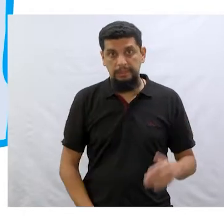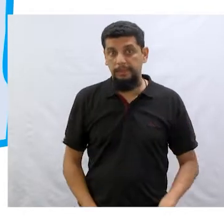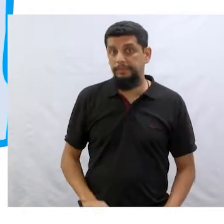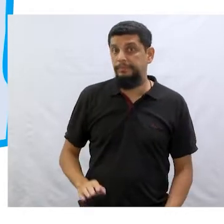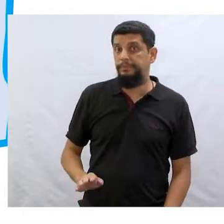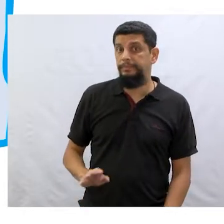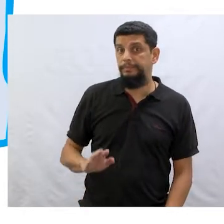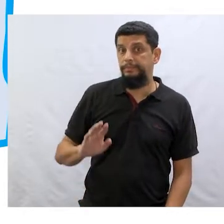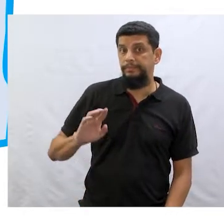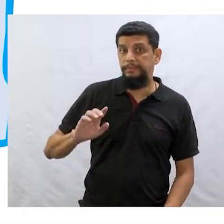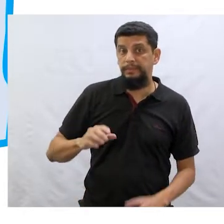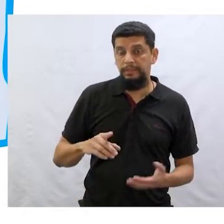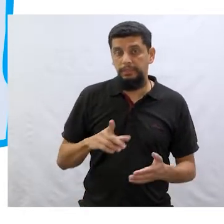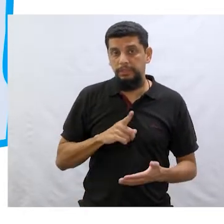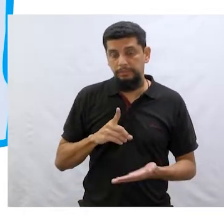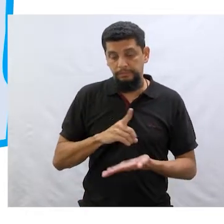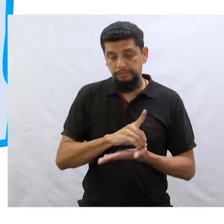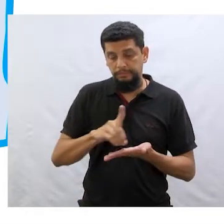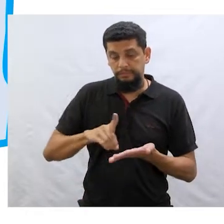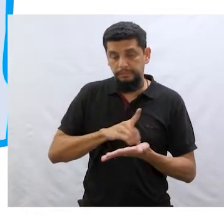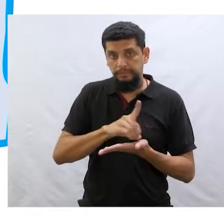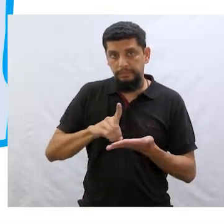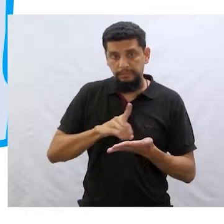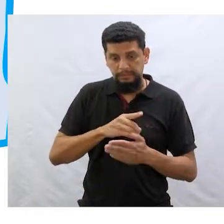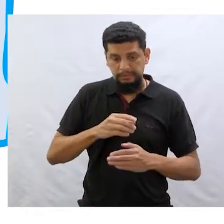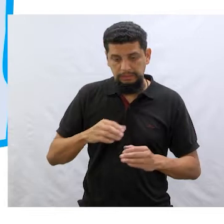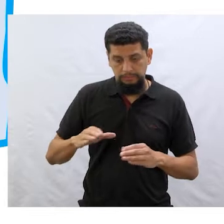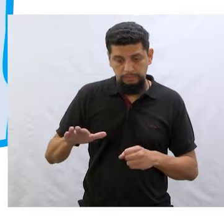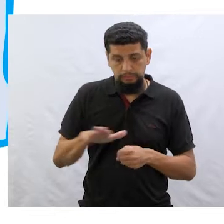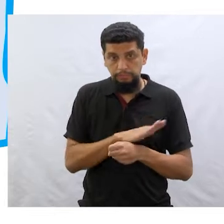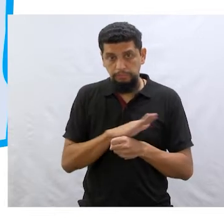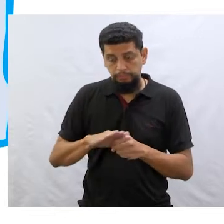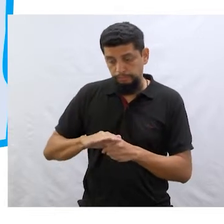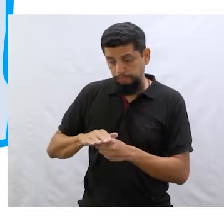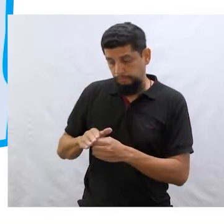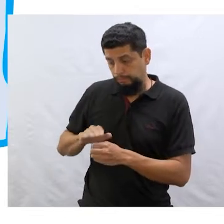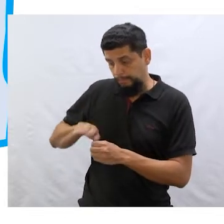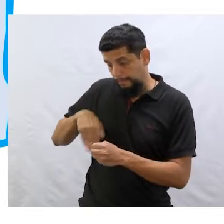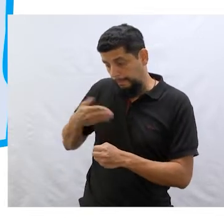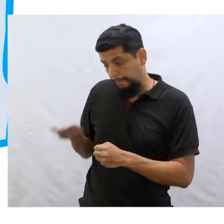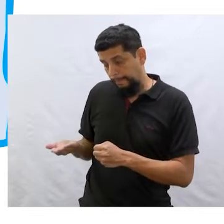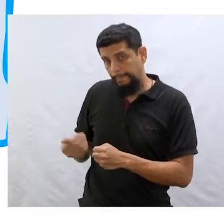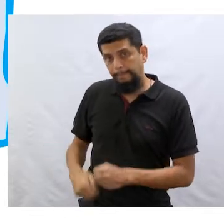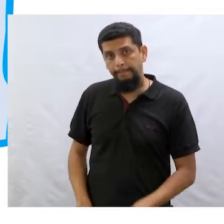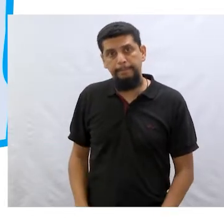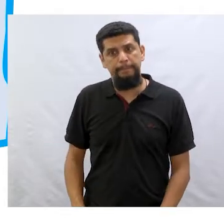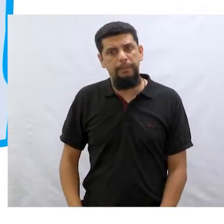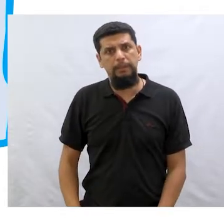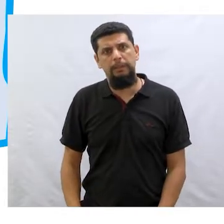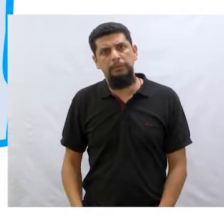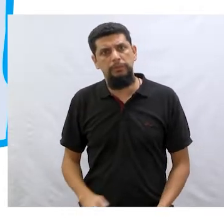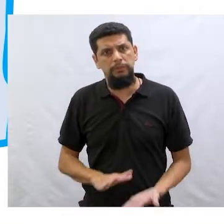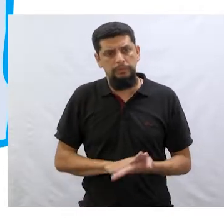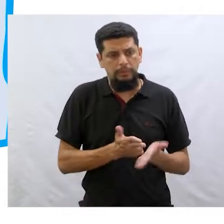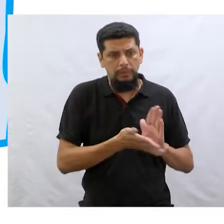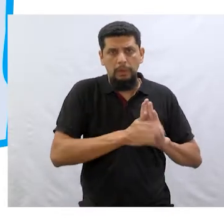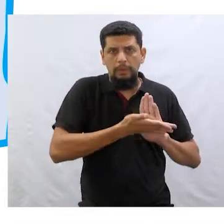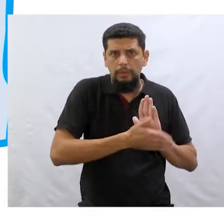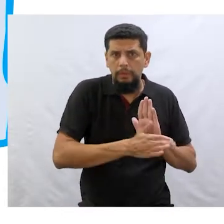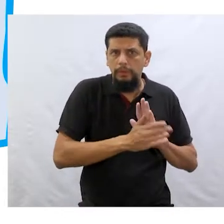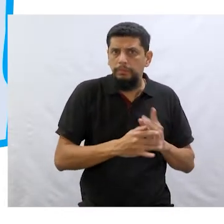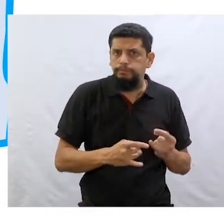Outros discos e CDs se empilhavam no canto da estante. Rock, samba,